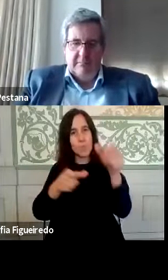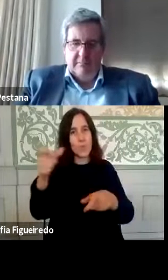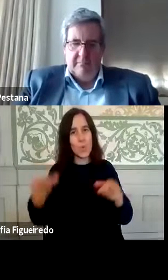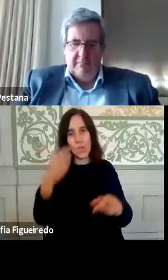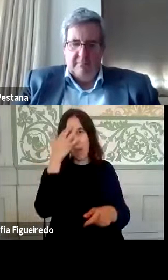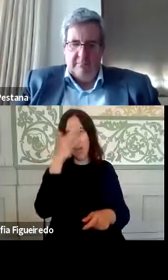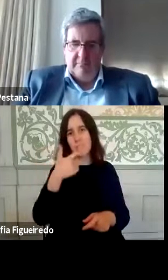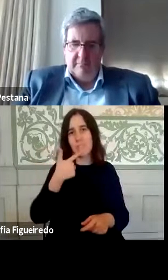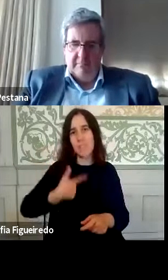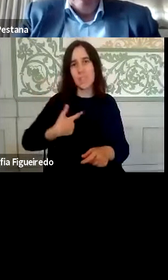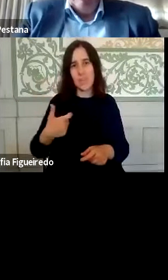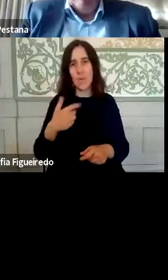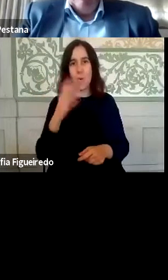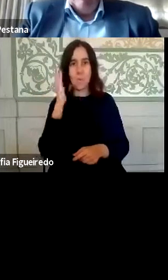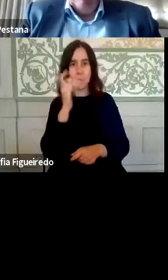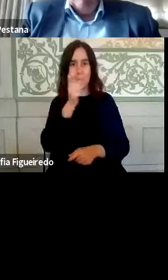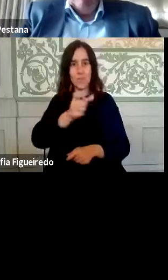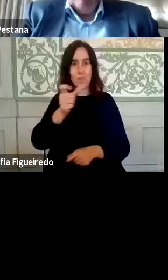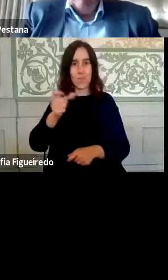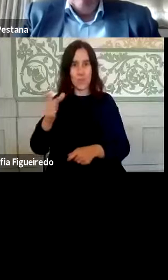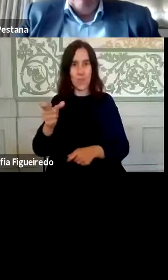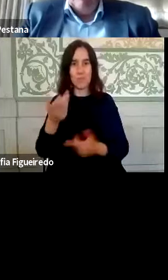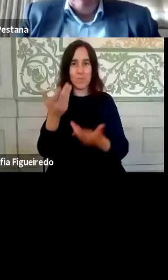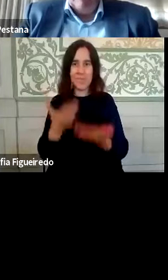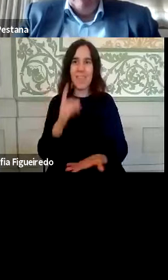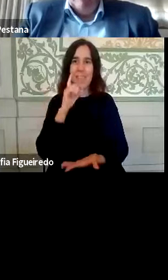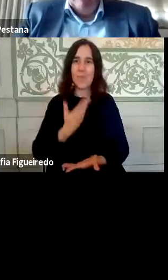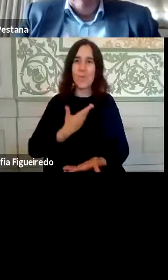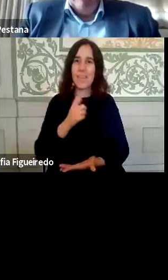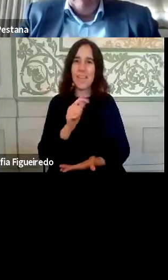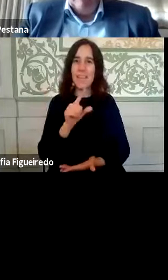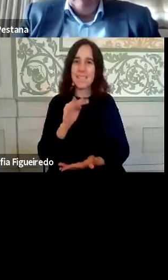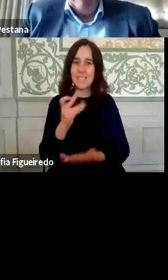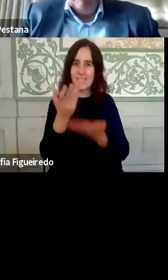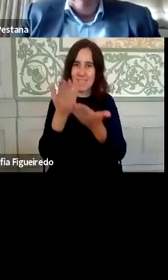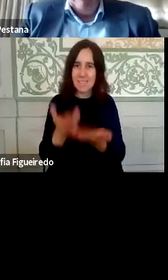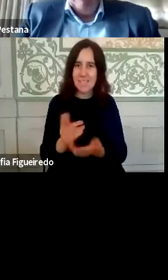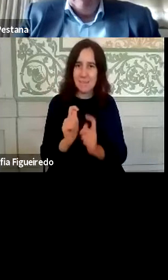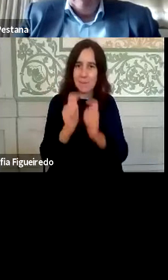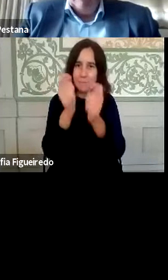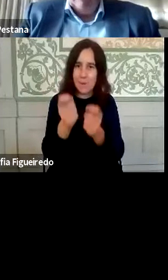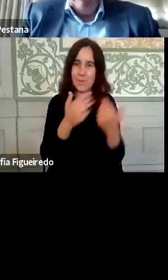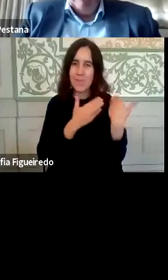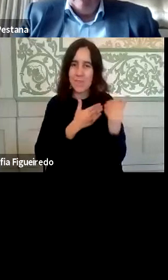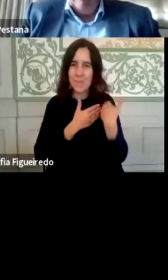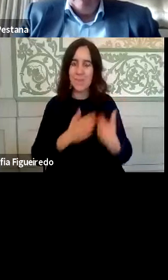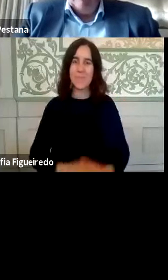colocarem questões aos nossos oradores. Portanto, doutora Elsa, agora passo-lhe a si esse encargo.